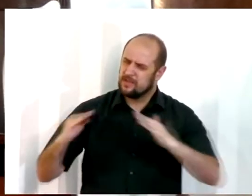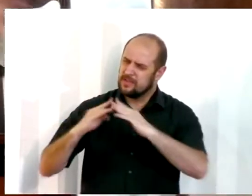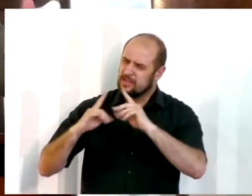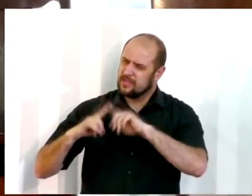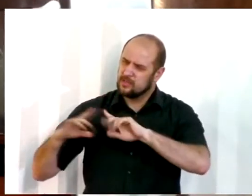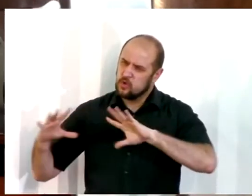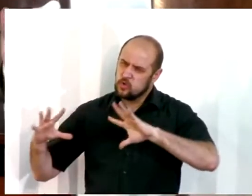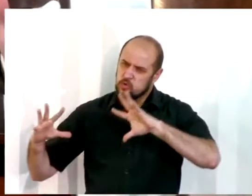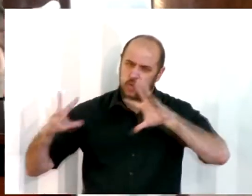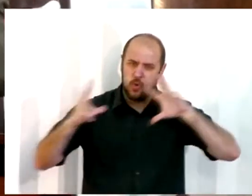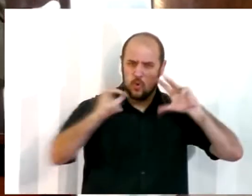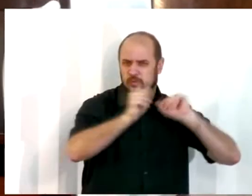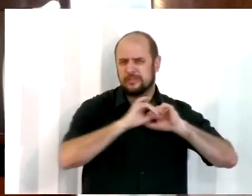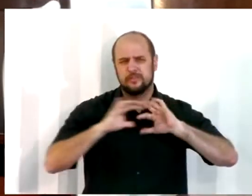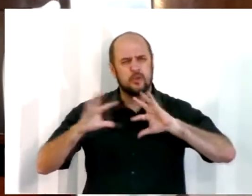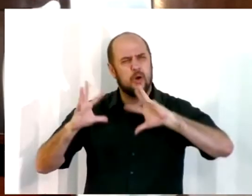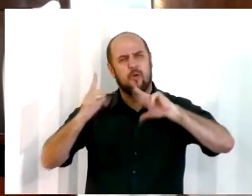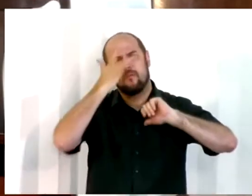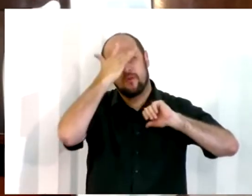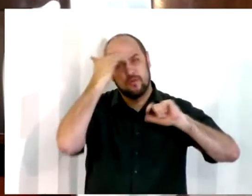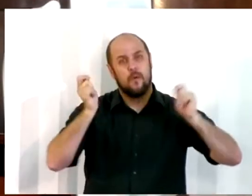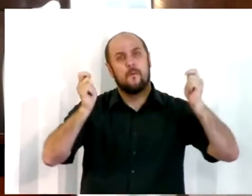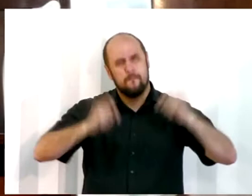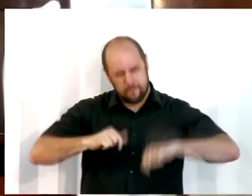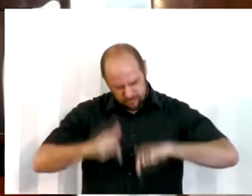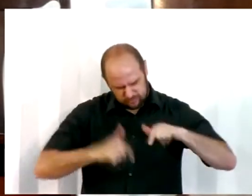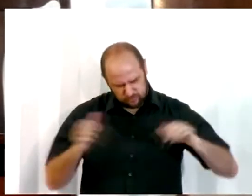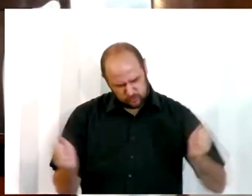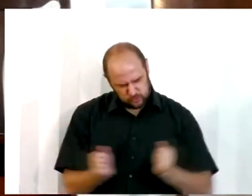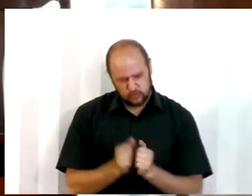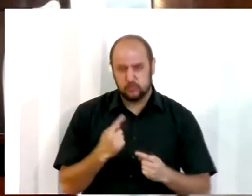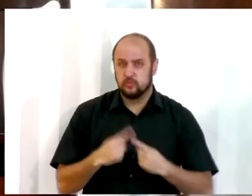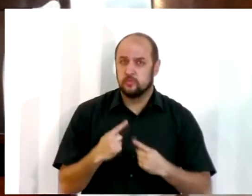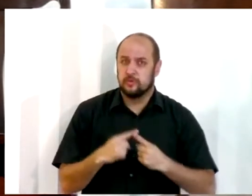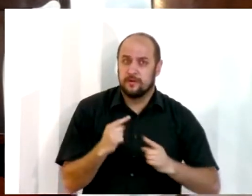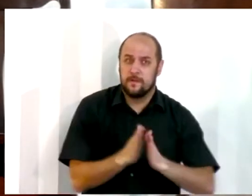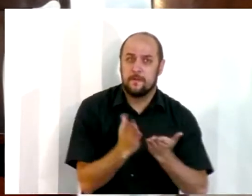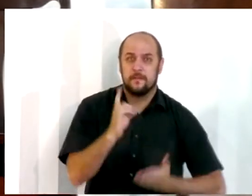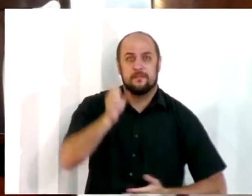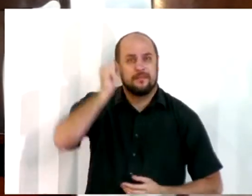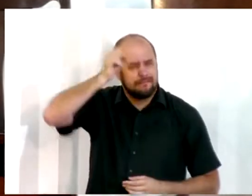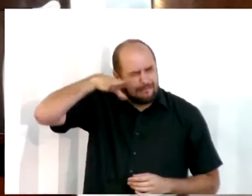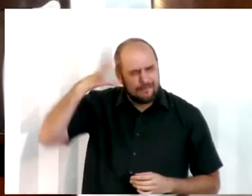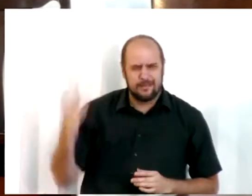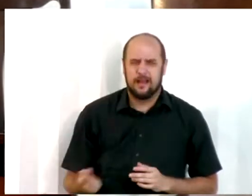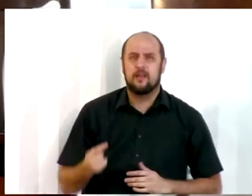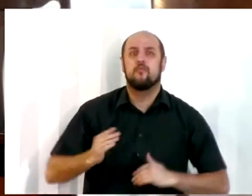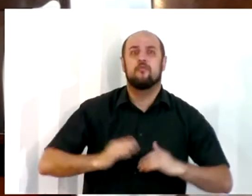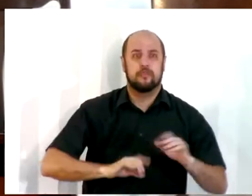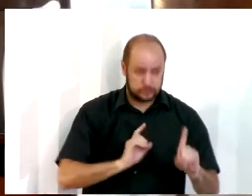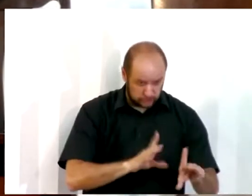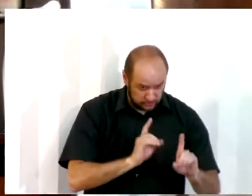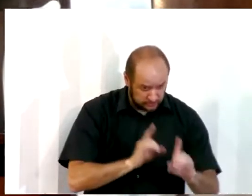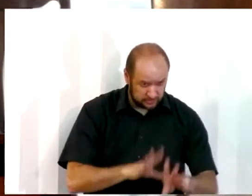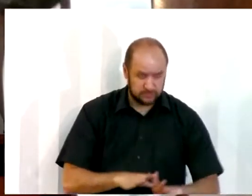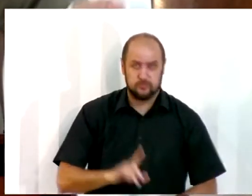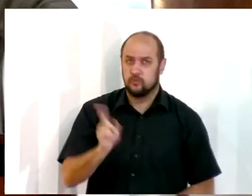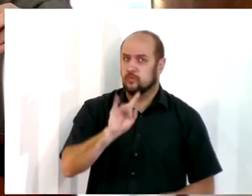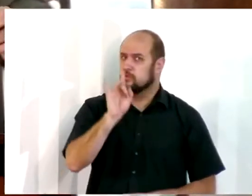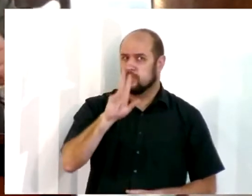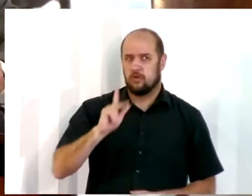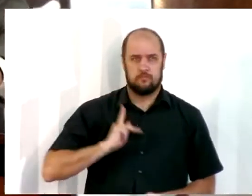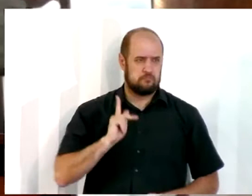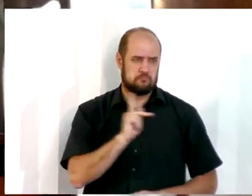Todos podem participar. Porque a palavra de Deus está bem clara lá. Fazer discípulos. E não está dizendo pastores, presbíteros,